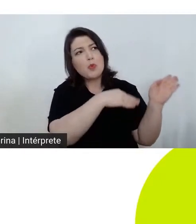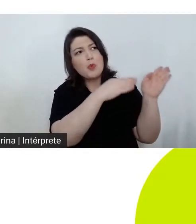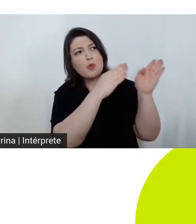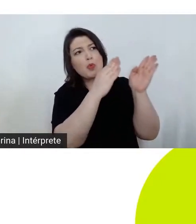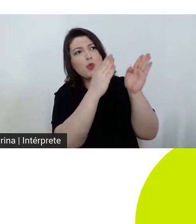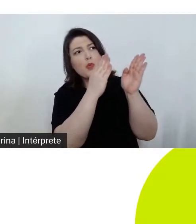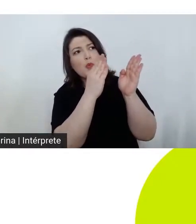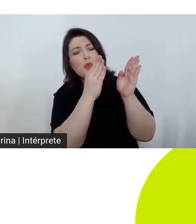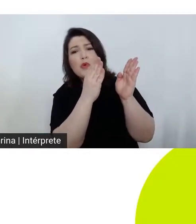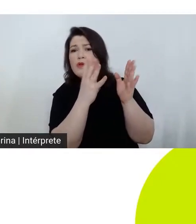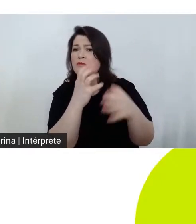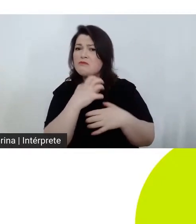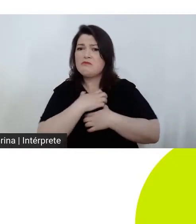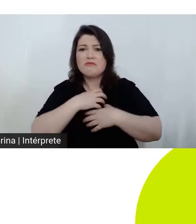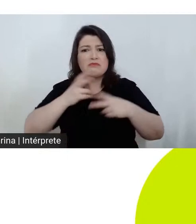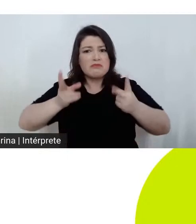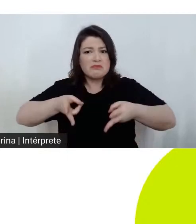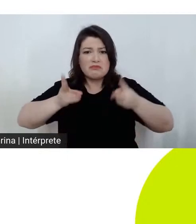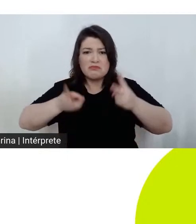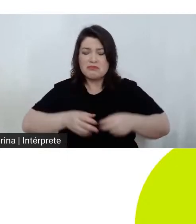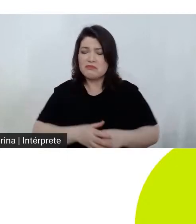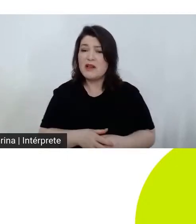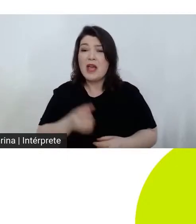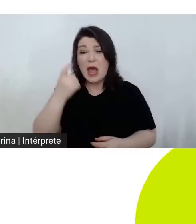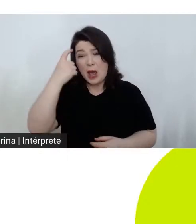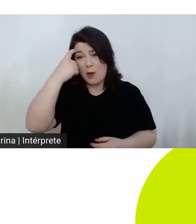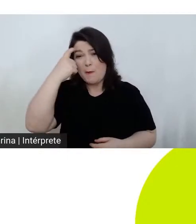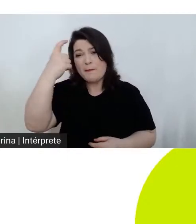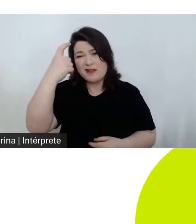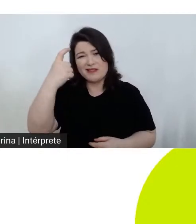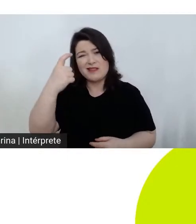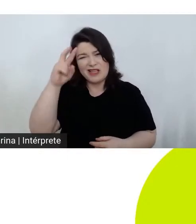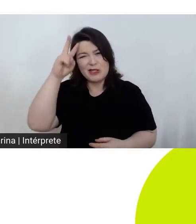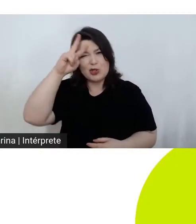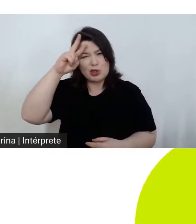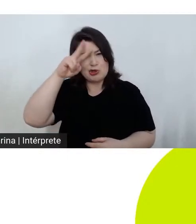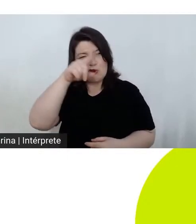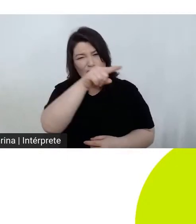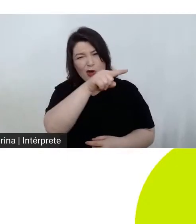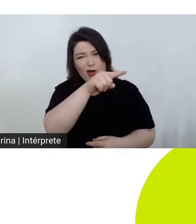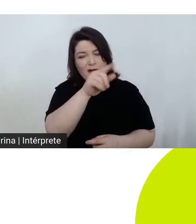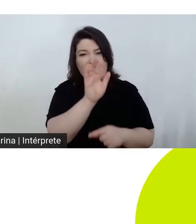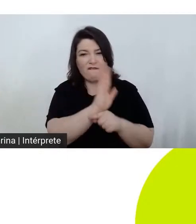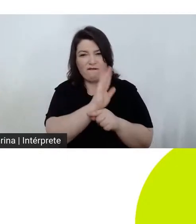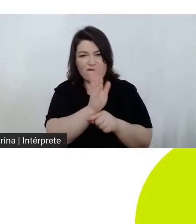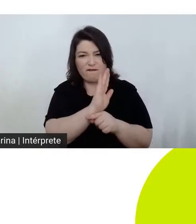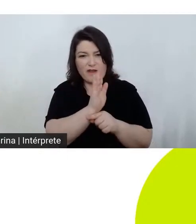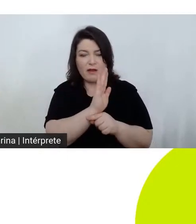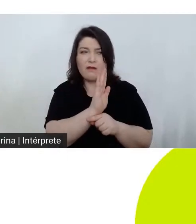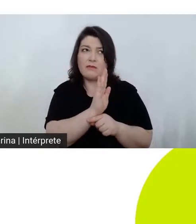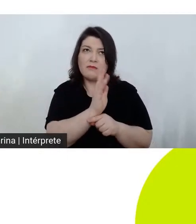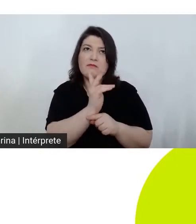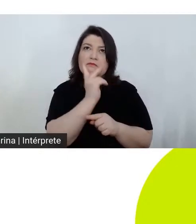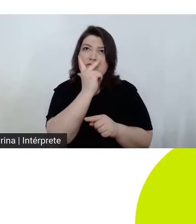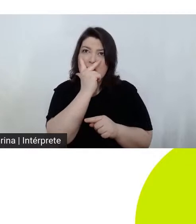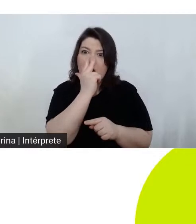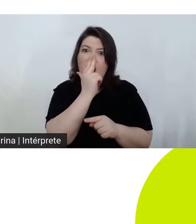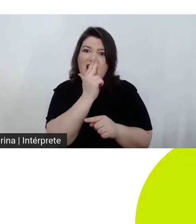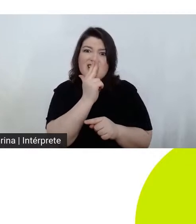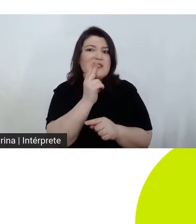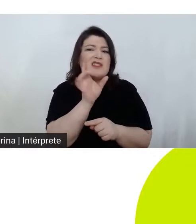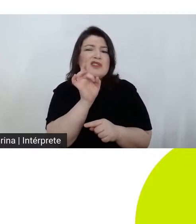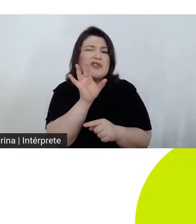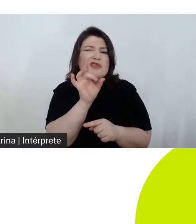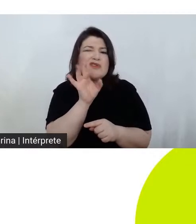pensei que a história que Beni e Josh nos mostram é brutalmente factual, como disse a Luciana.